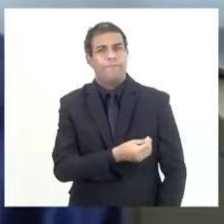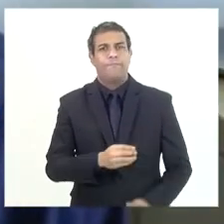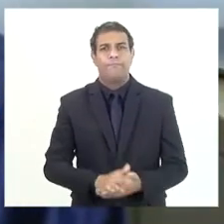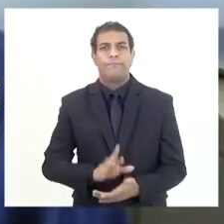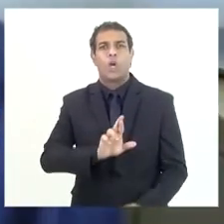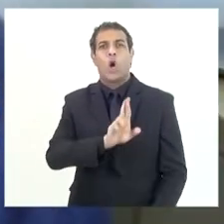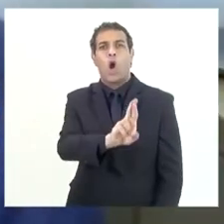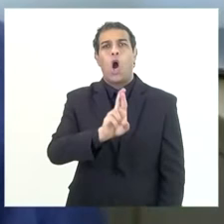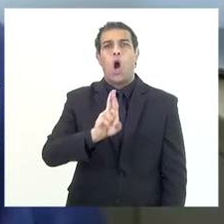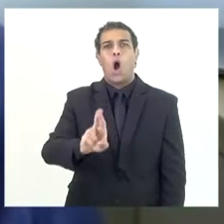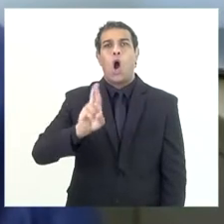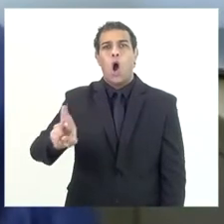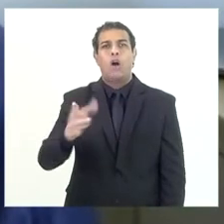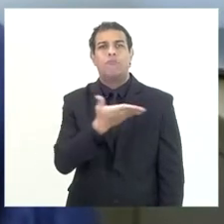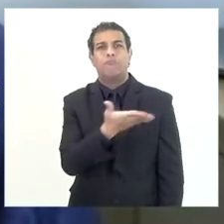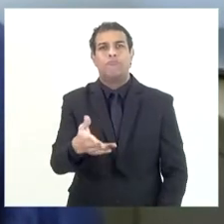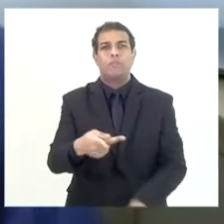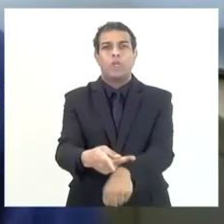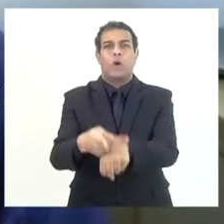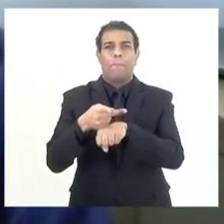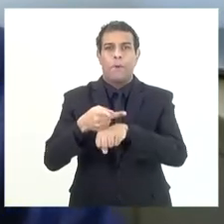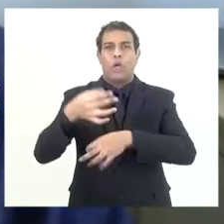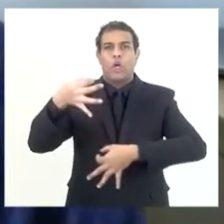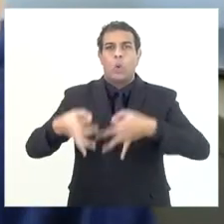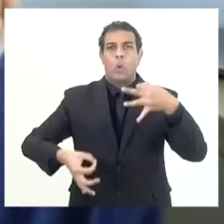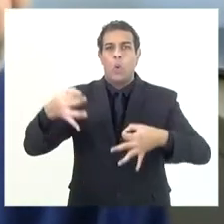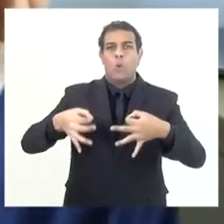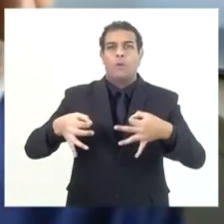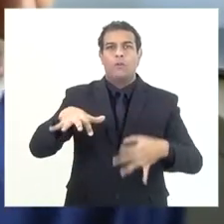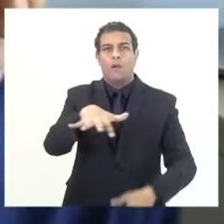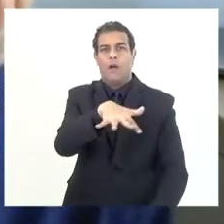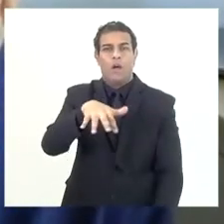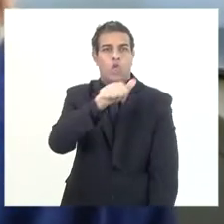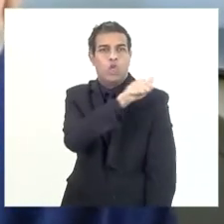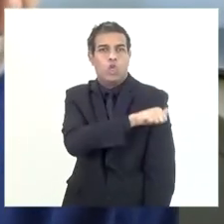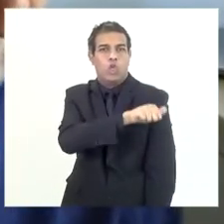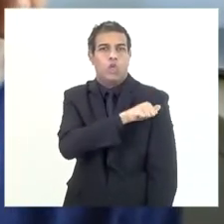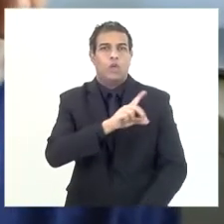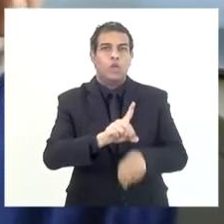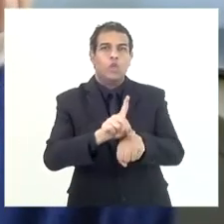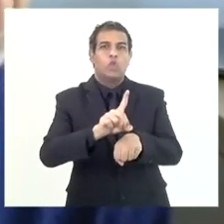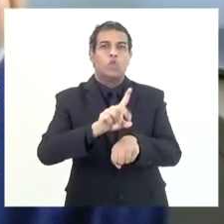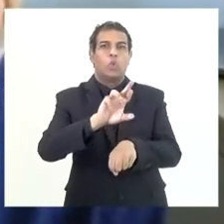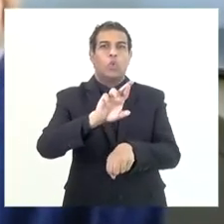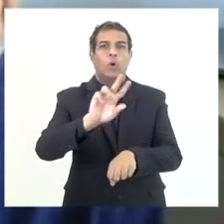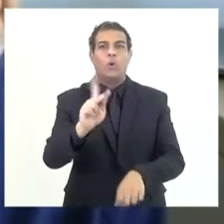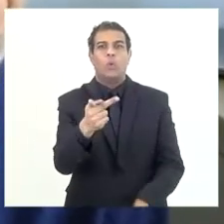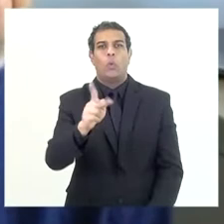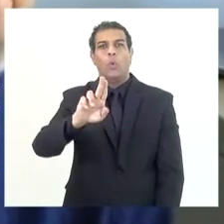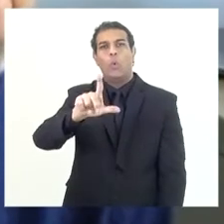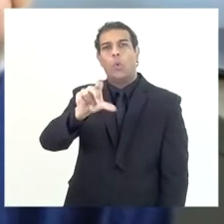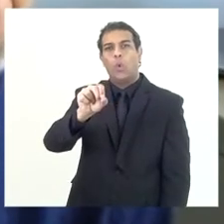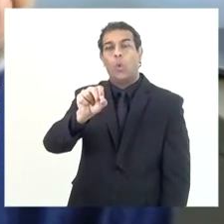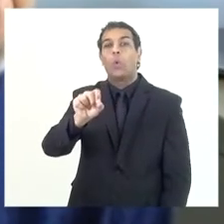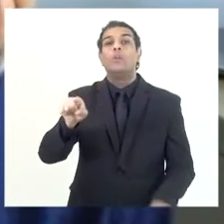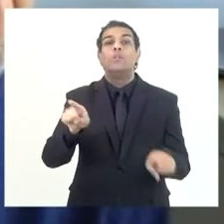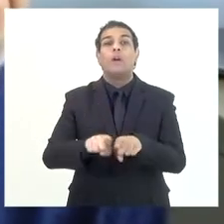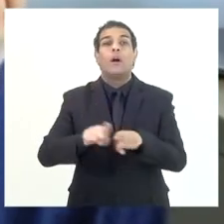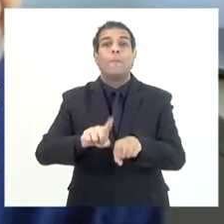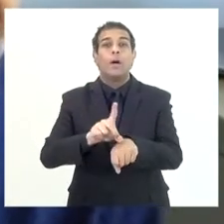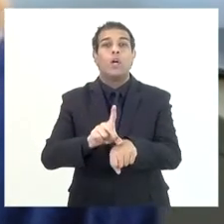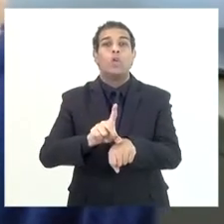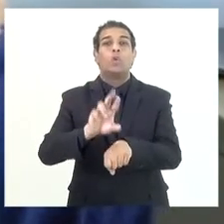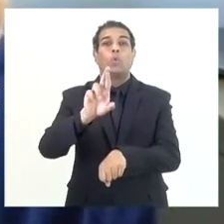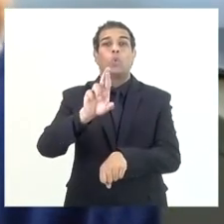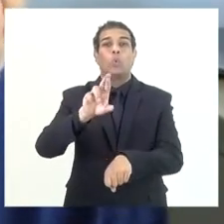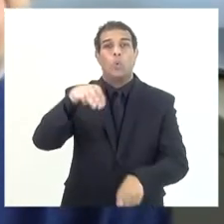representantes da Procuradoria-Geral do Estado do Rio de Janeiro, doutor Hugo Maurel, doutora Natália Faria de